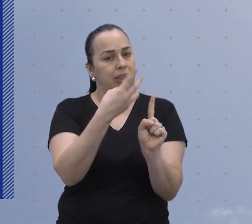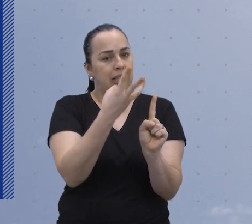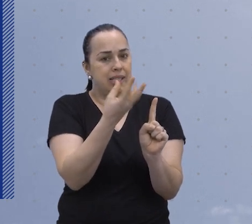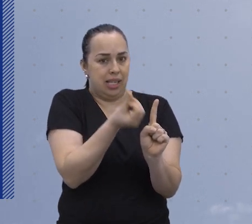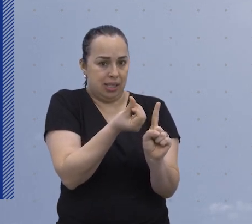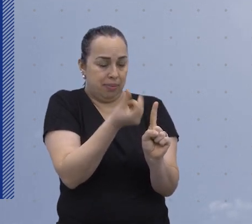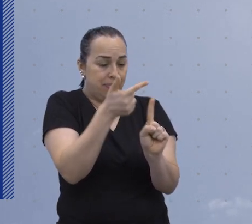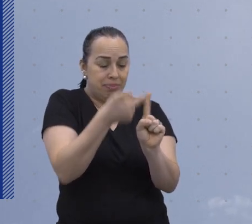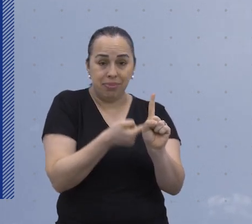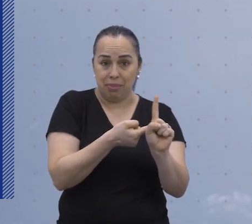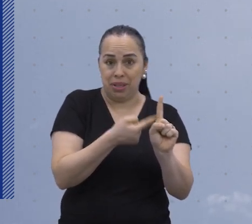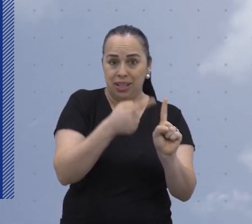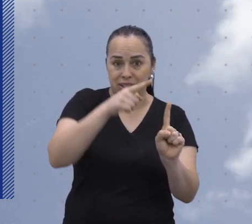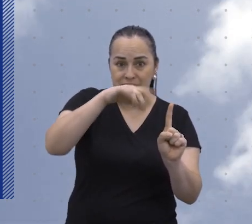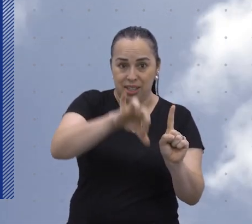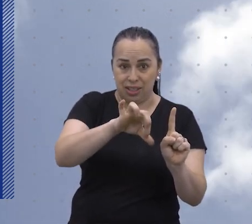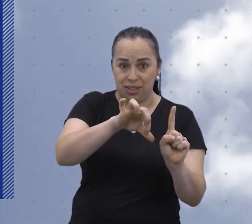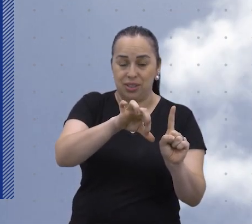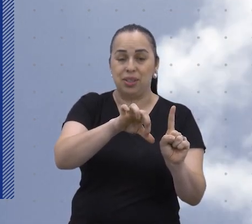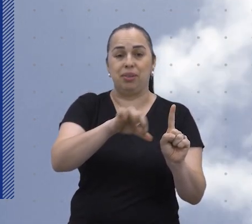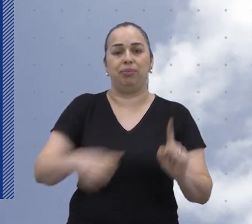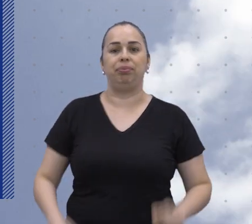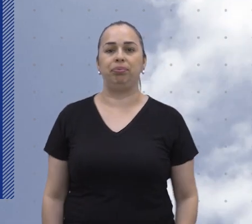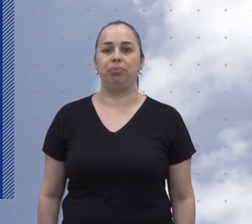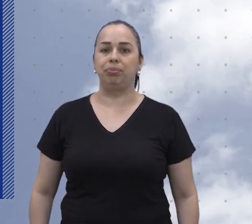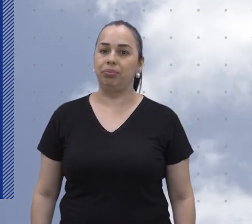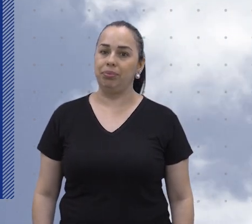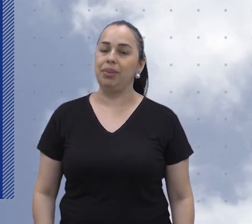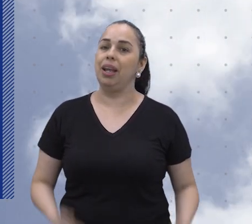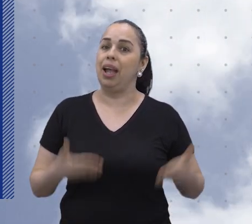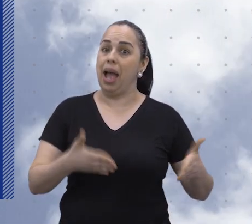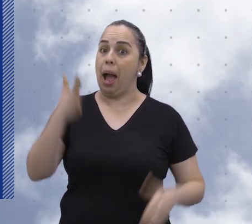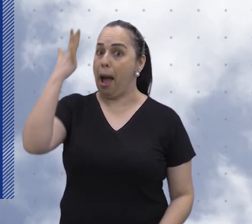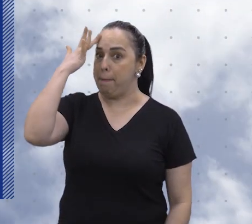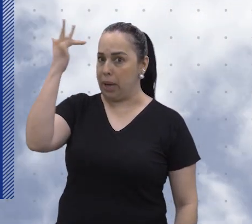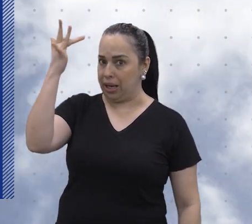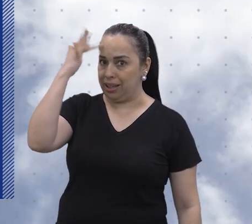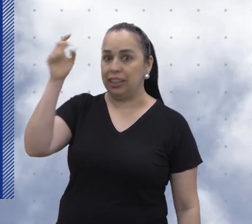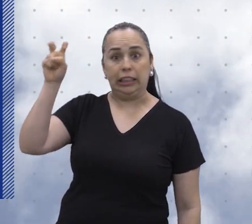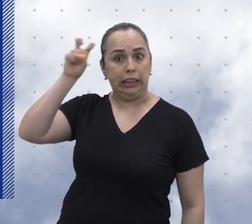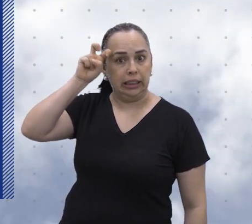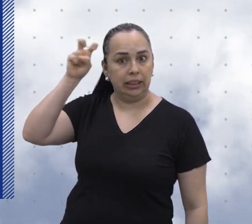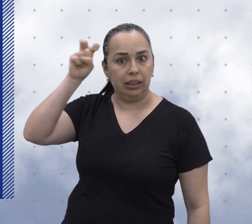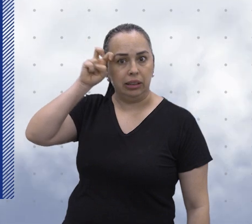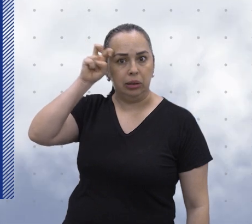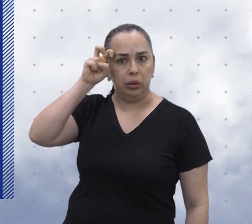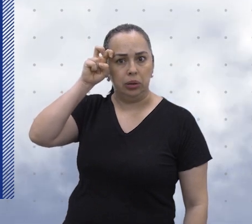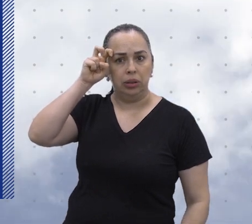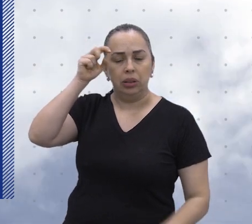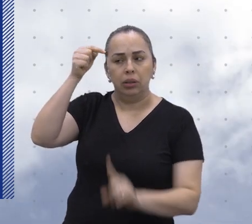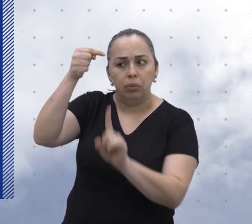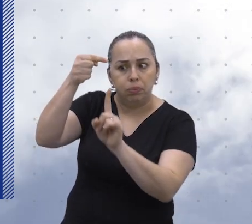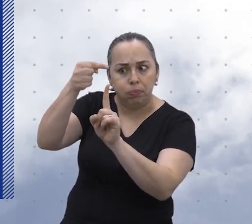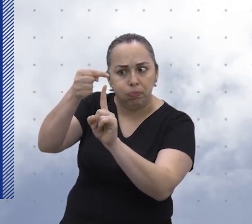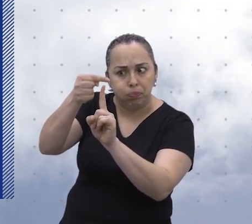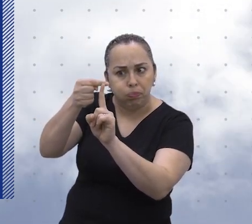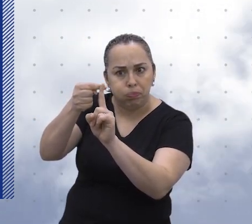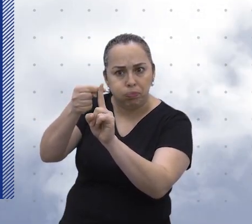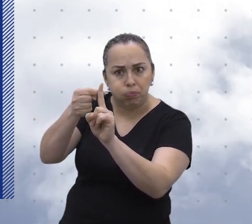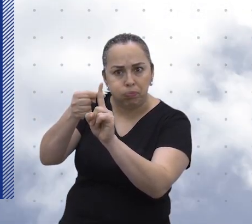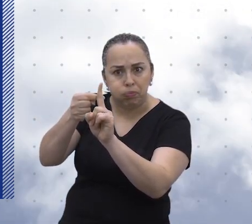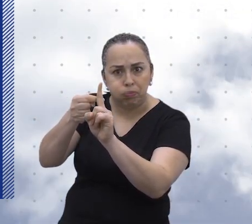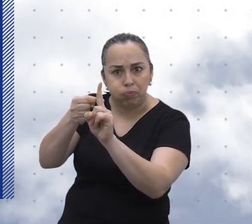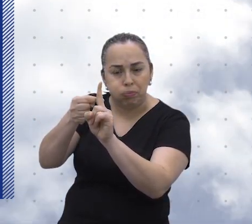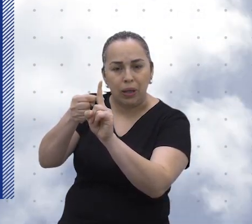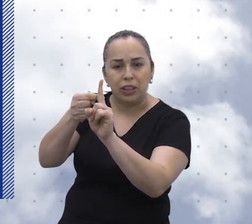A máxima esperada é de 36 e a mínima será de 19. Para amanhã, quinta-feira, as temperaturas devem cair.